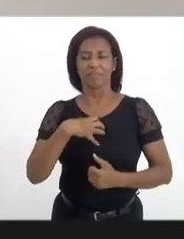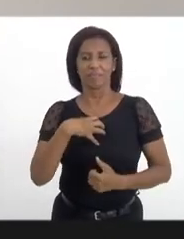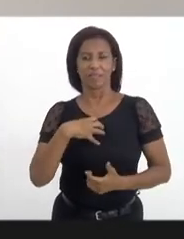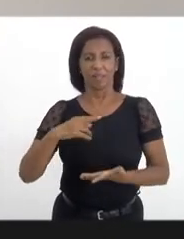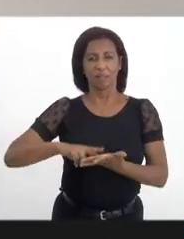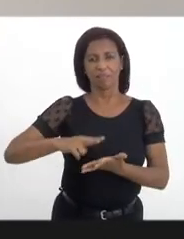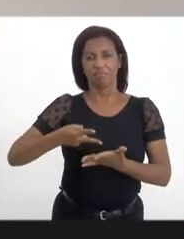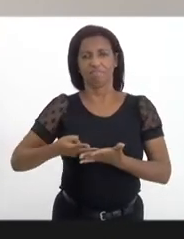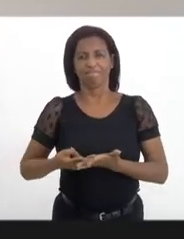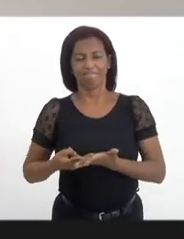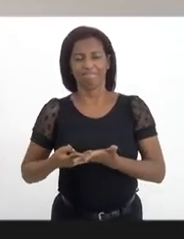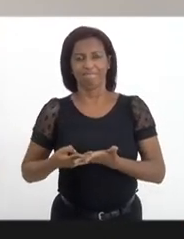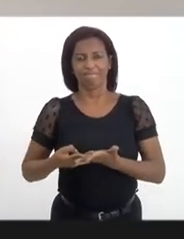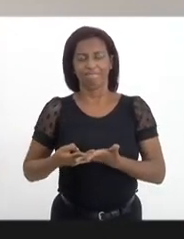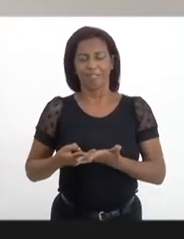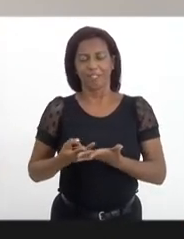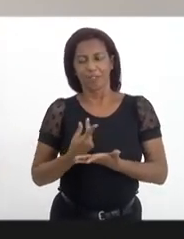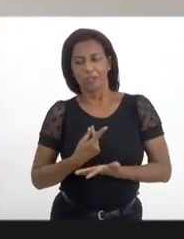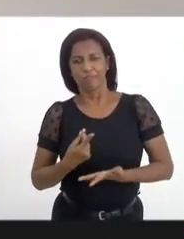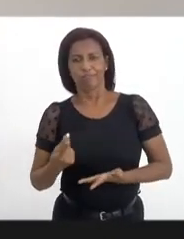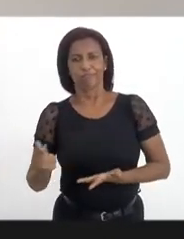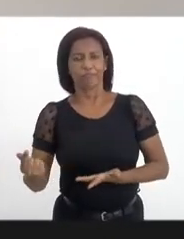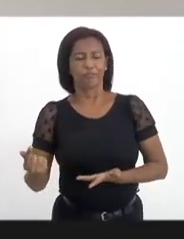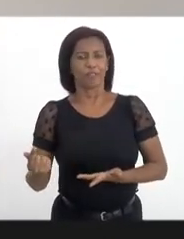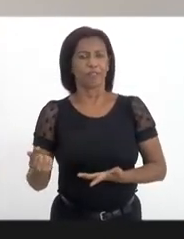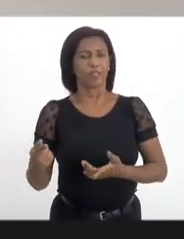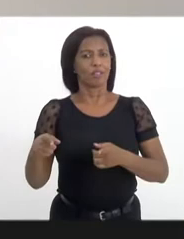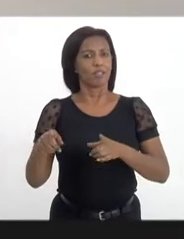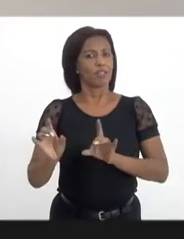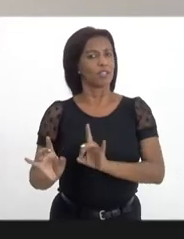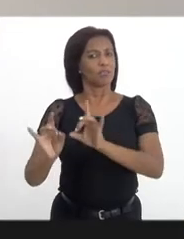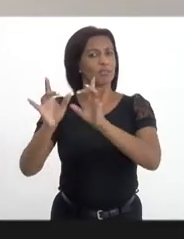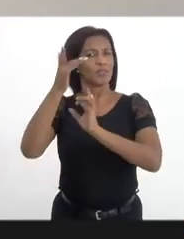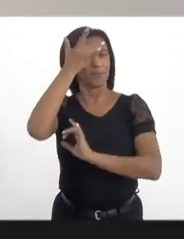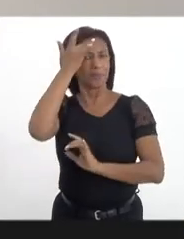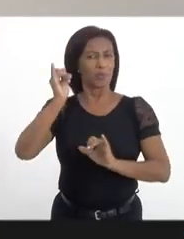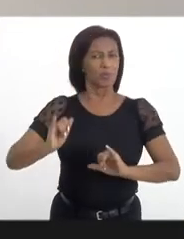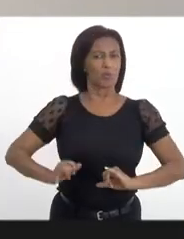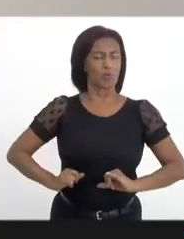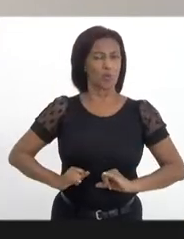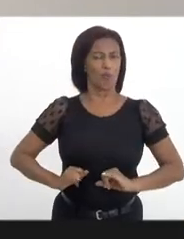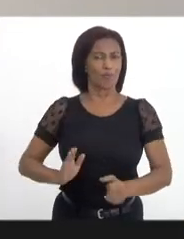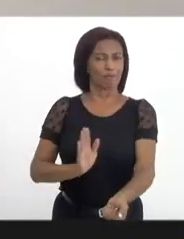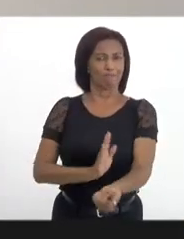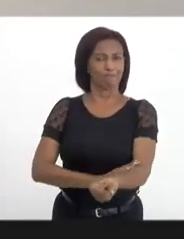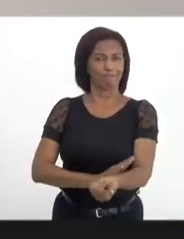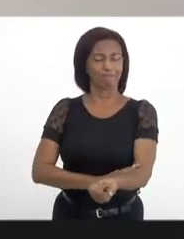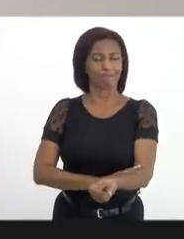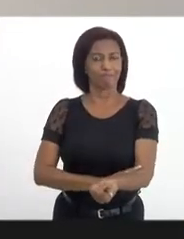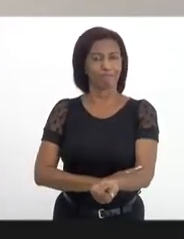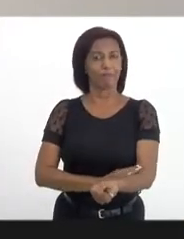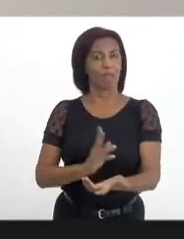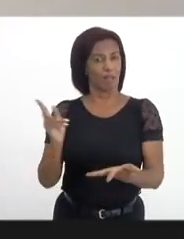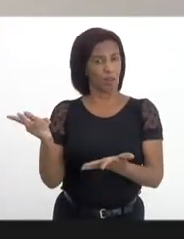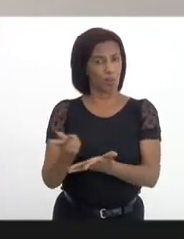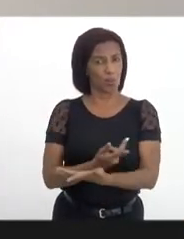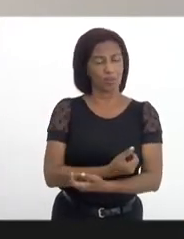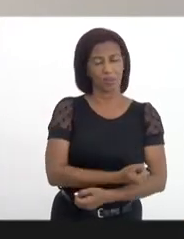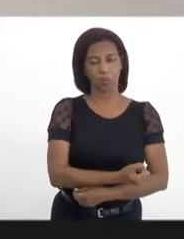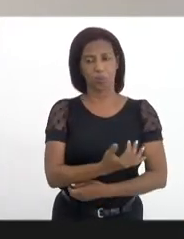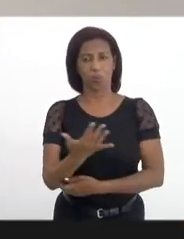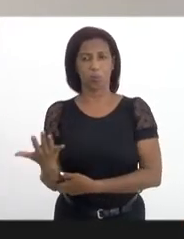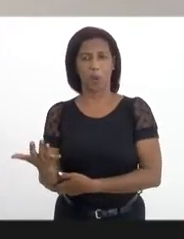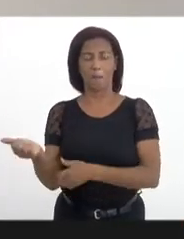alternativas imediatas de fuga, especialmente àqueles que sofrem de dependência química, ocorrendo muitas vezes uma